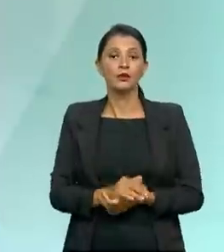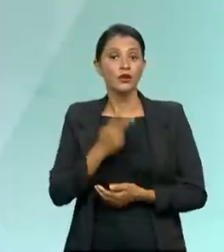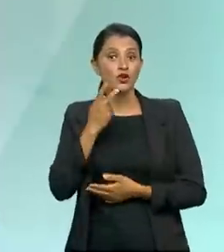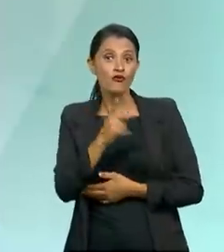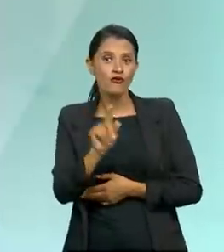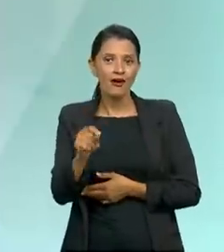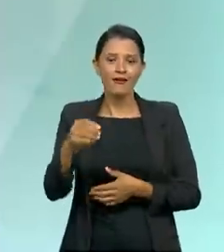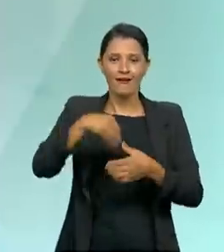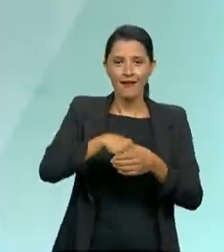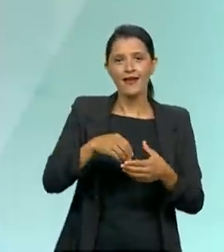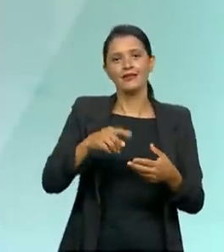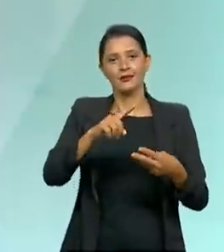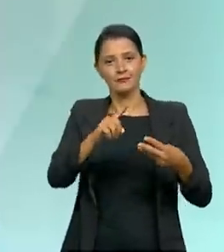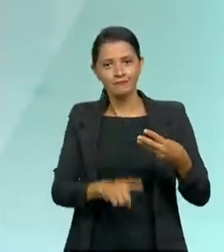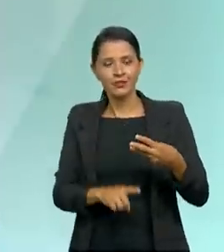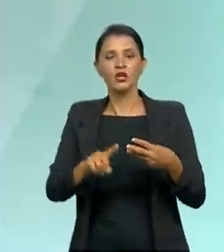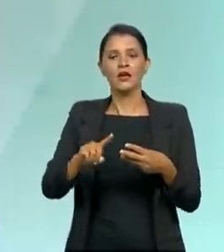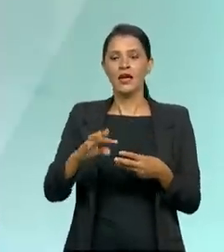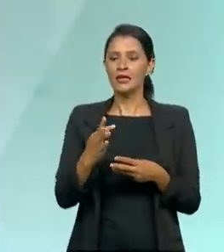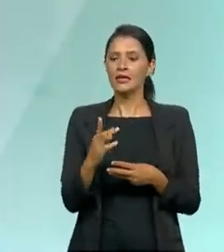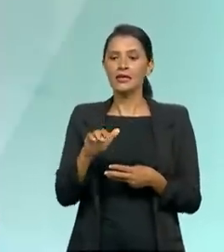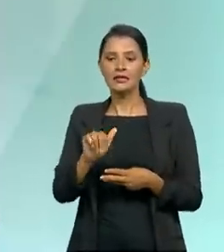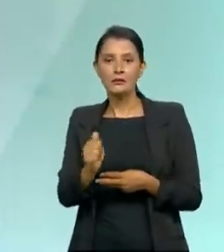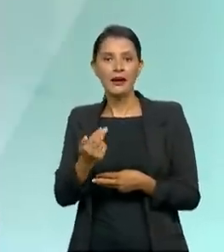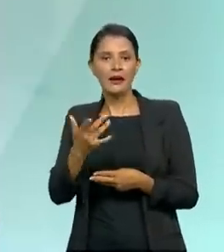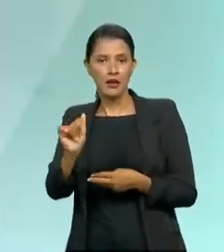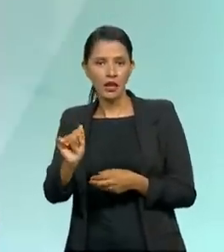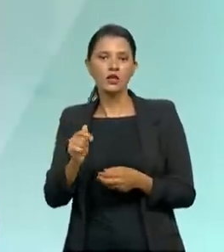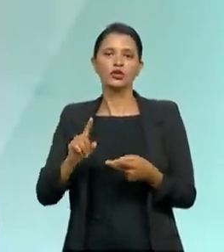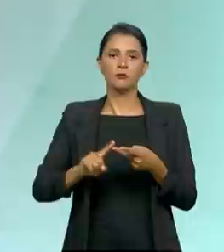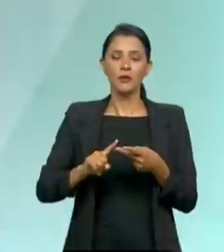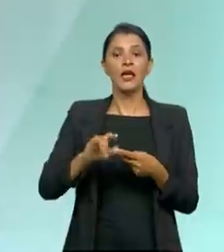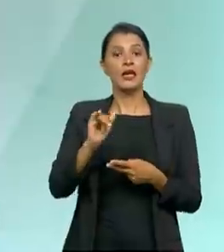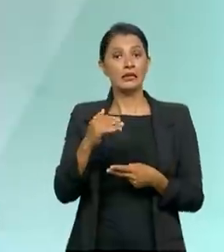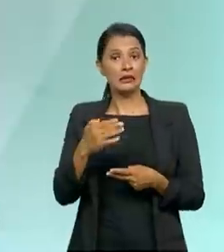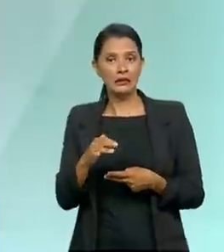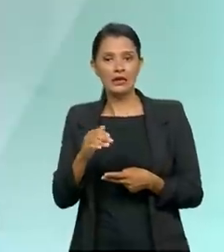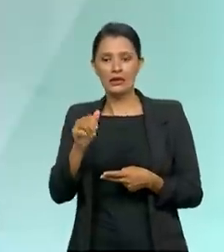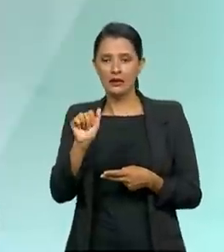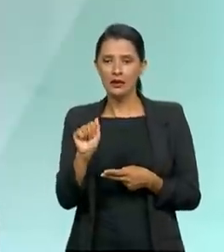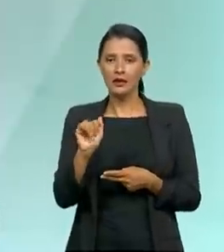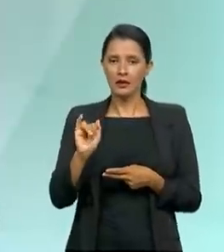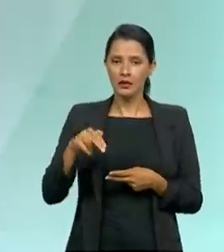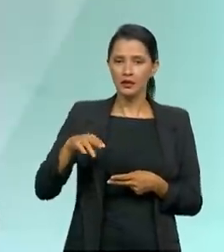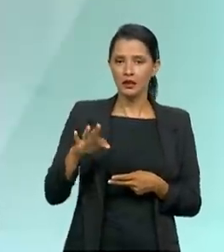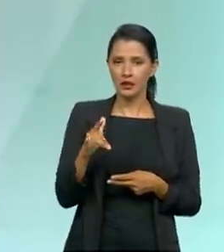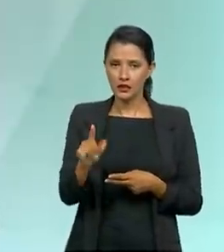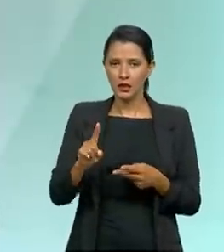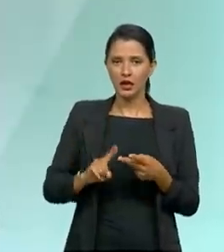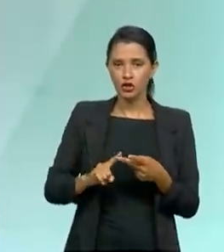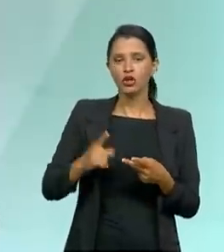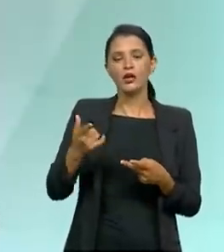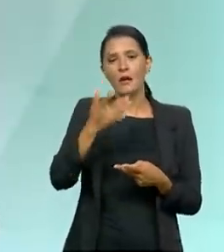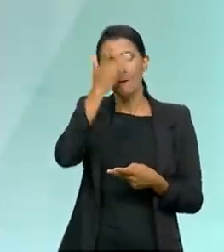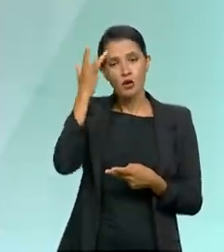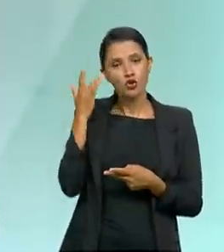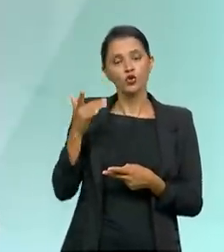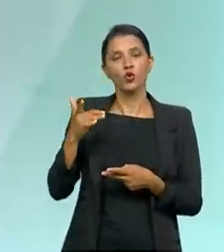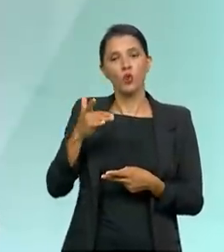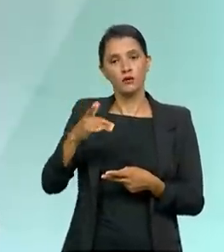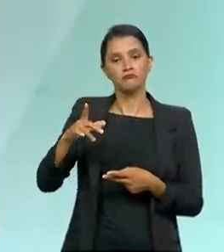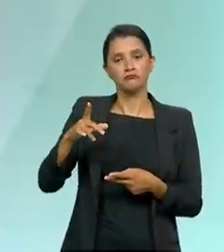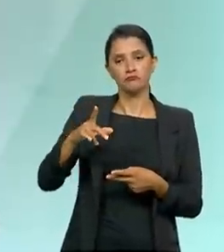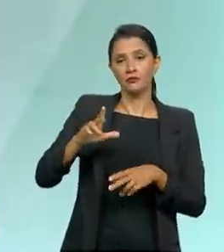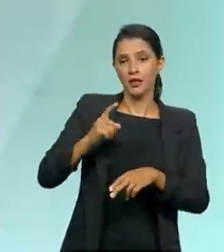isso, a gente entra nos aspectos de transparência, nos aspectos de integridade, no aspecto de sanção de pessoas físicas e jurídicas envolvidas em corrupção,